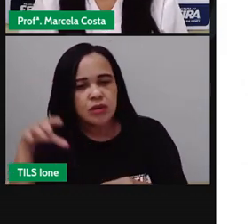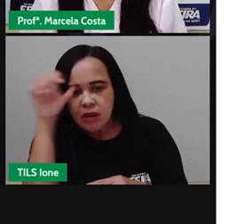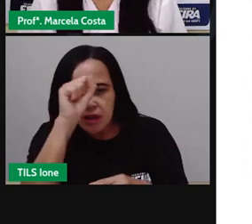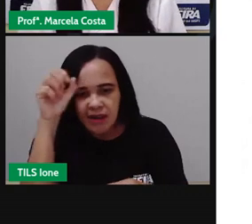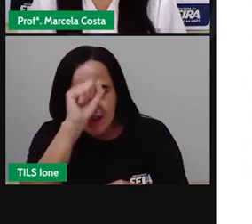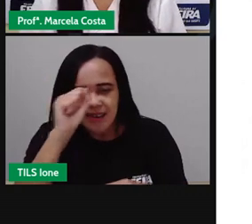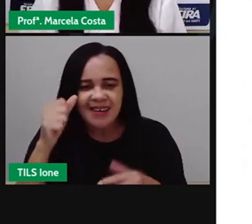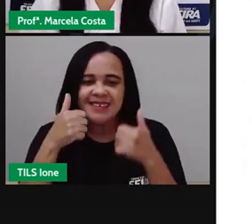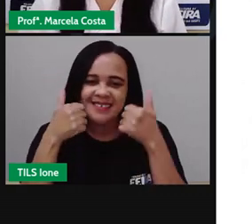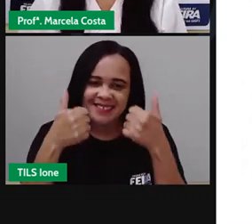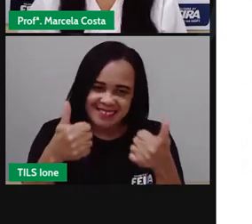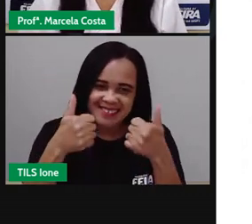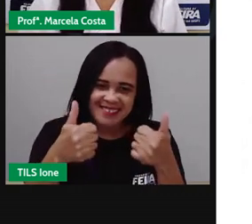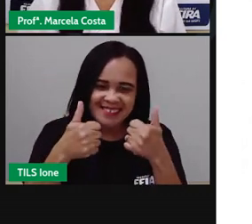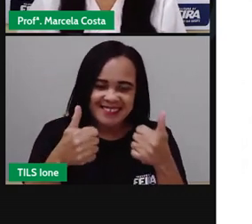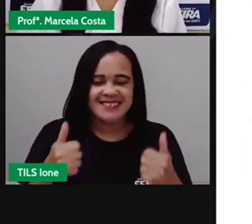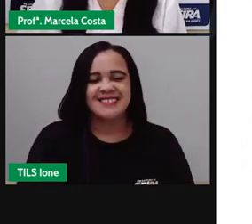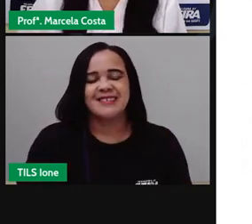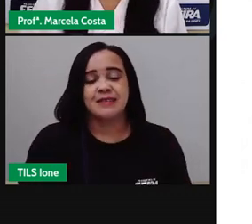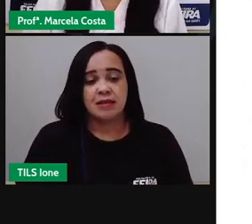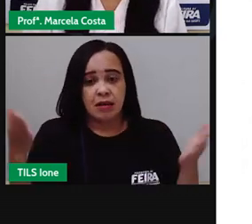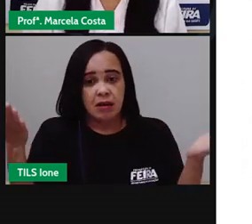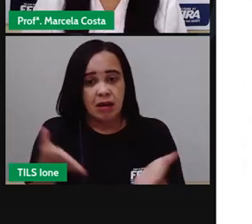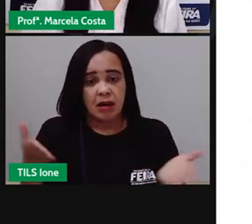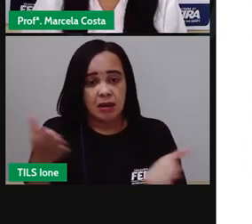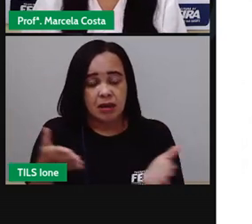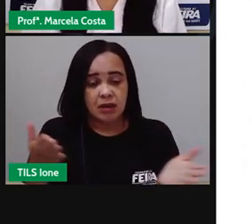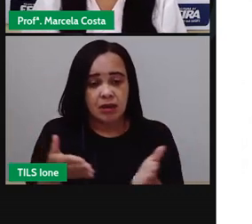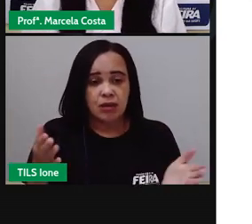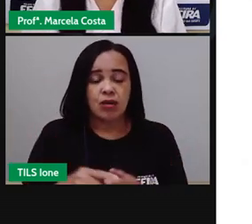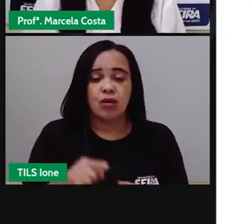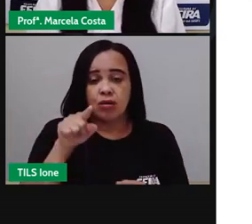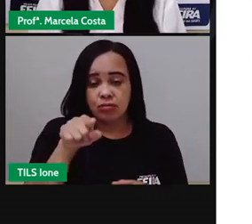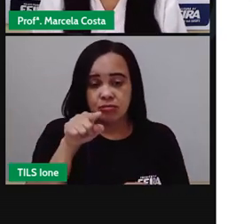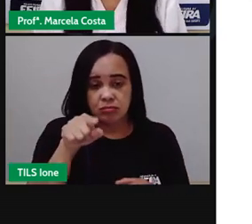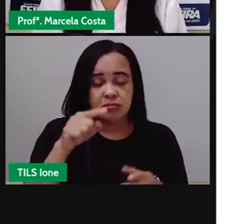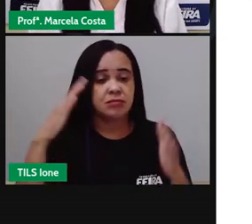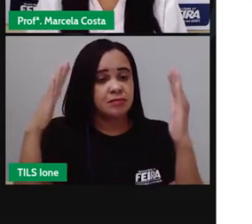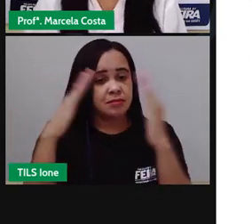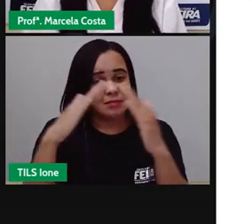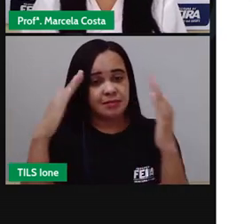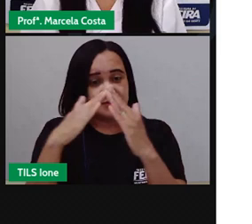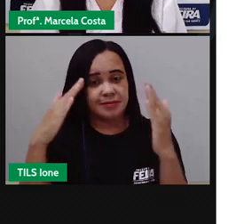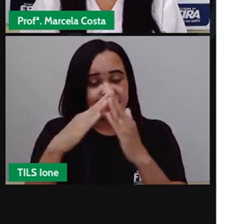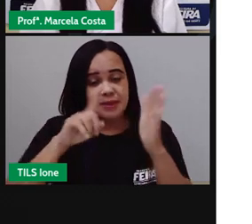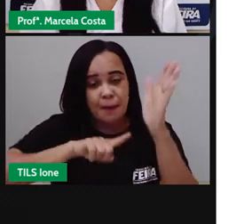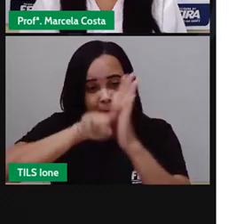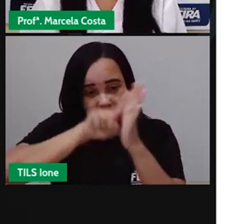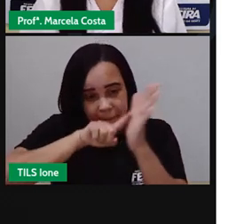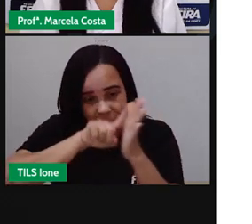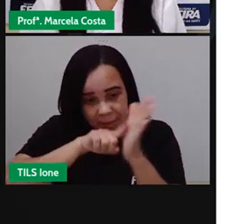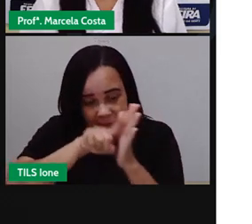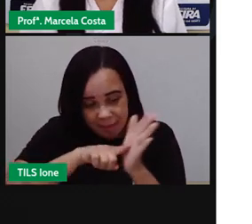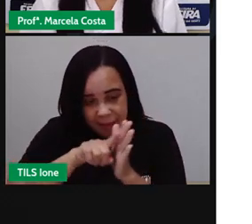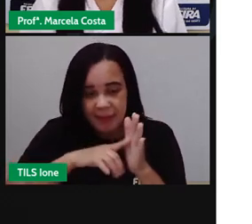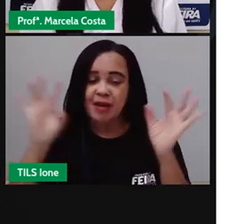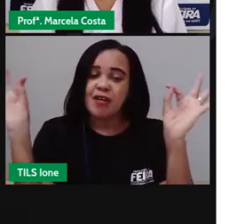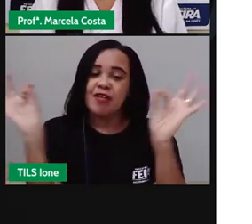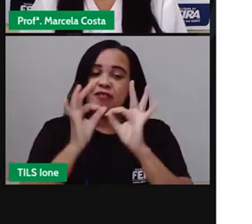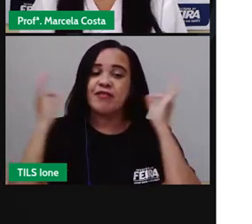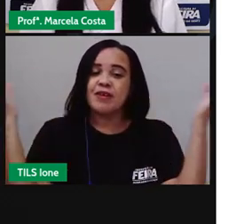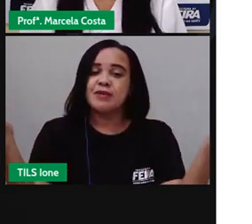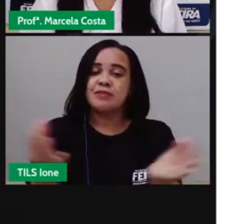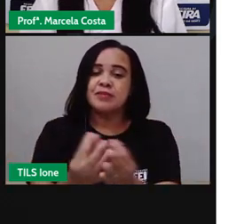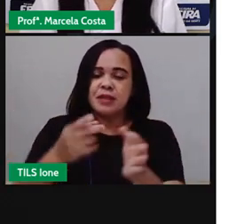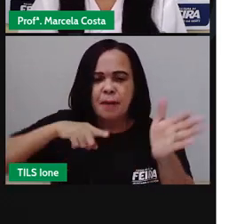agora eu vou pedir para que você faça aí em casa uma pesquisa com seus familiares com